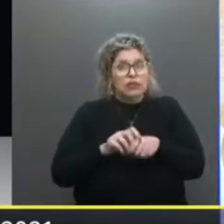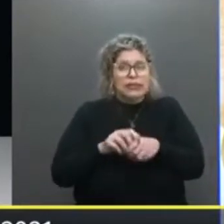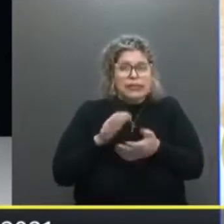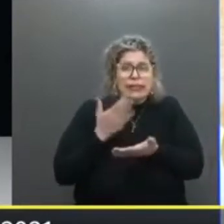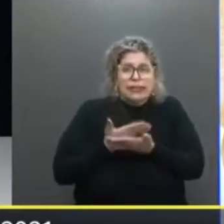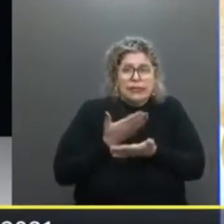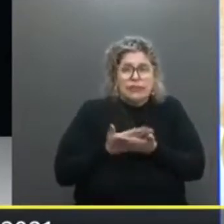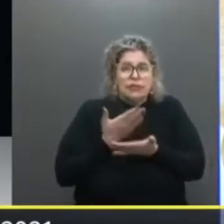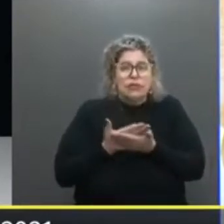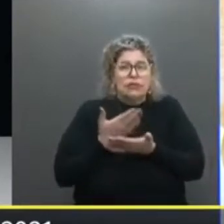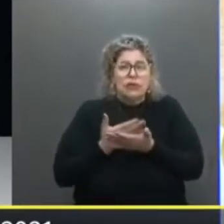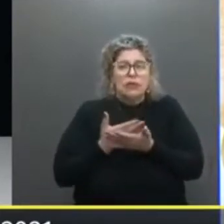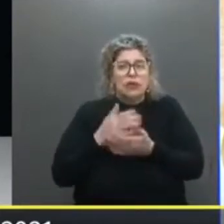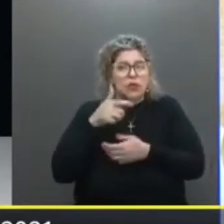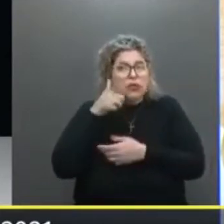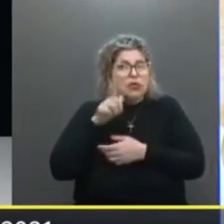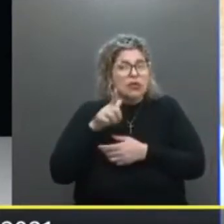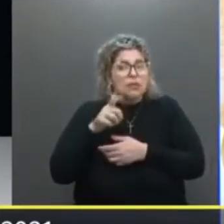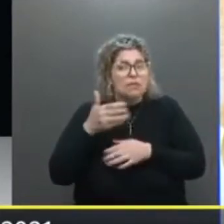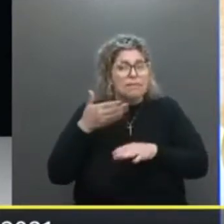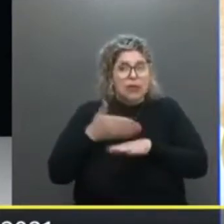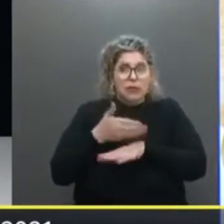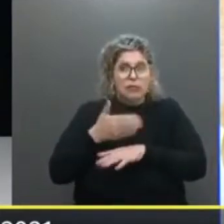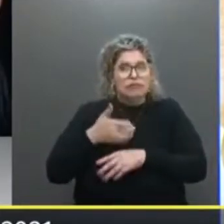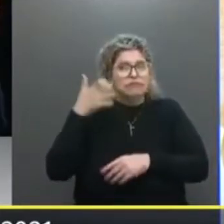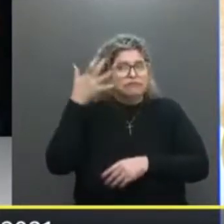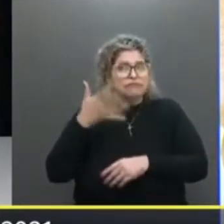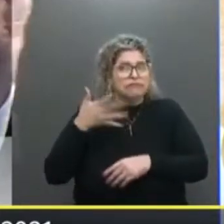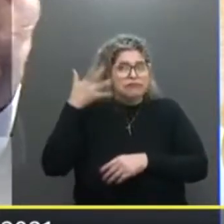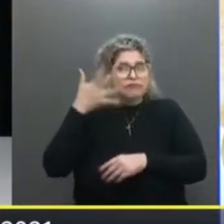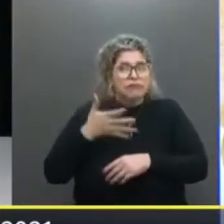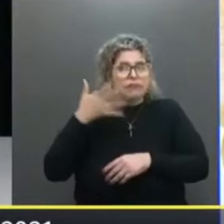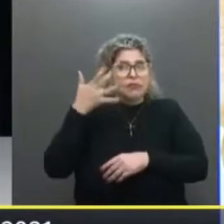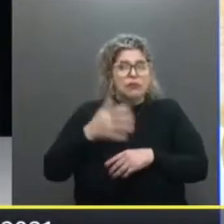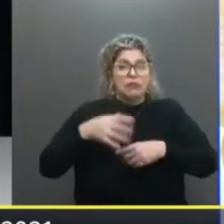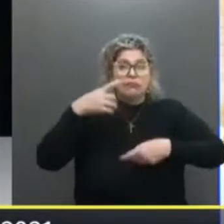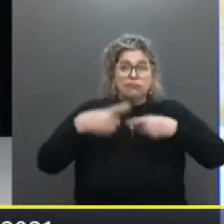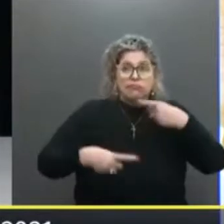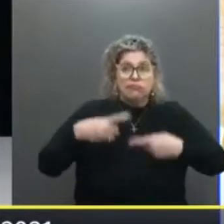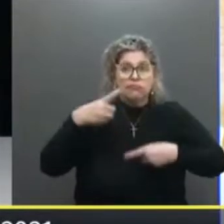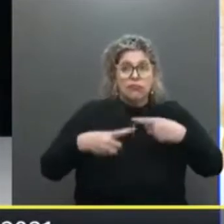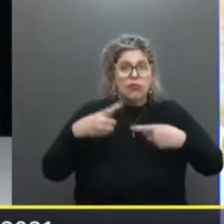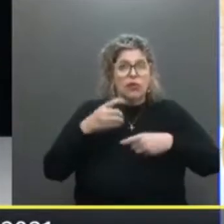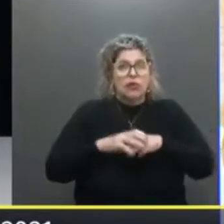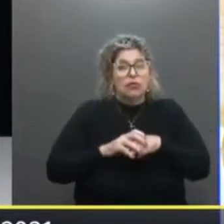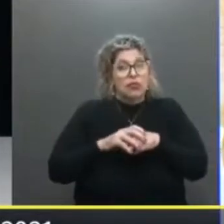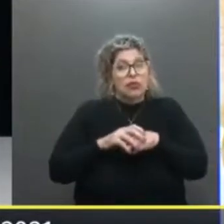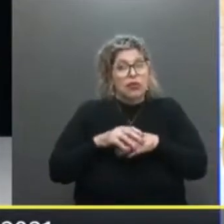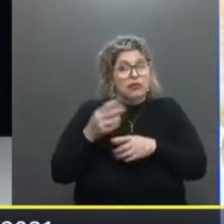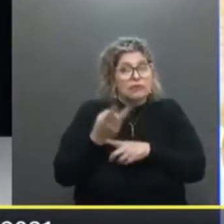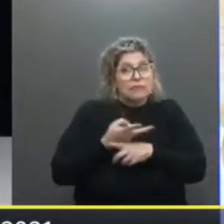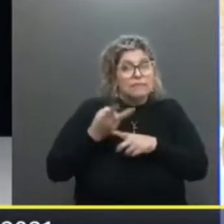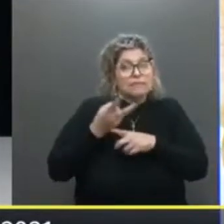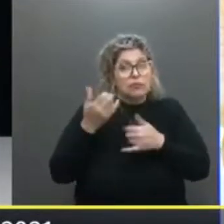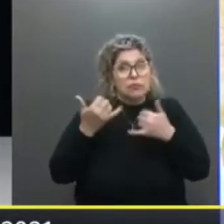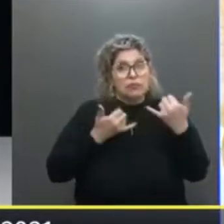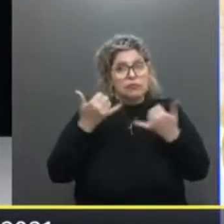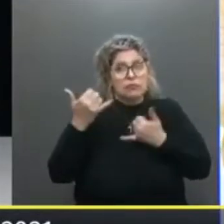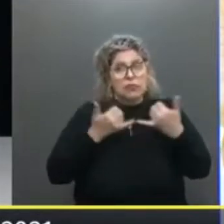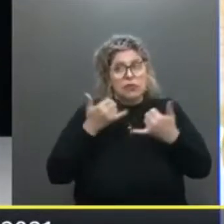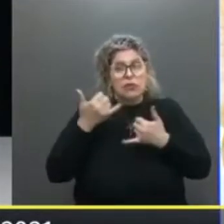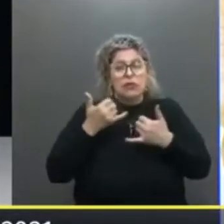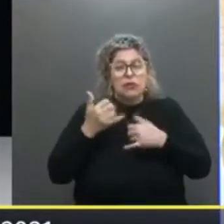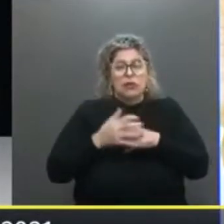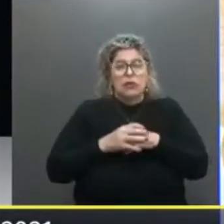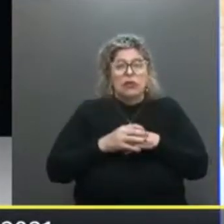detalhe Para conseguir participar Do debate Já que desde o início A gente teve que fugir Da imprensa tradicional Para buscar as informações E